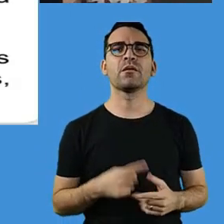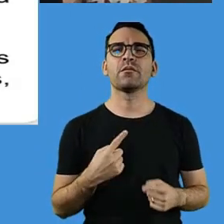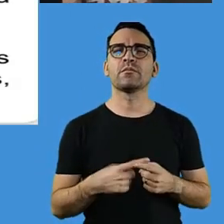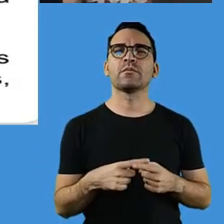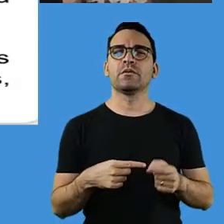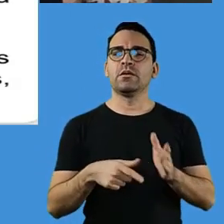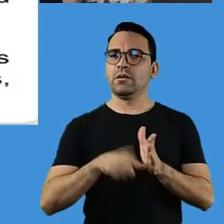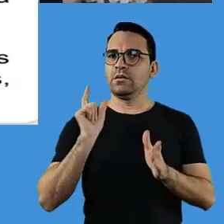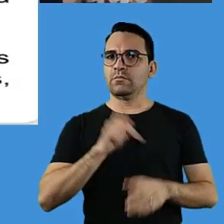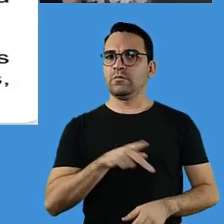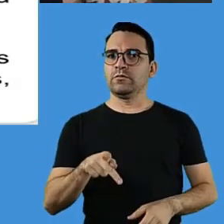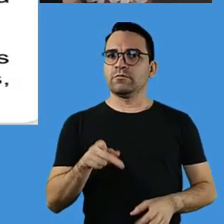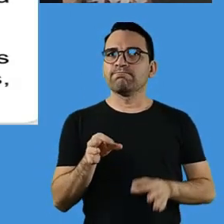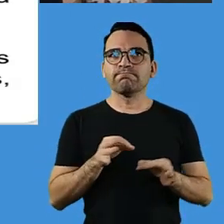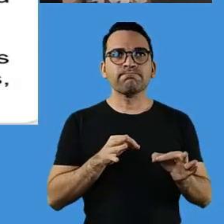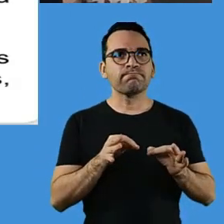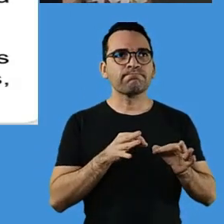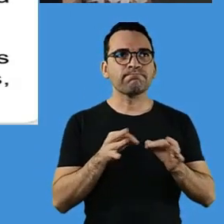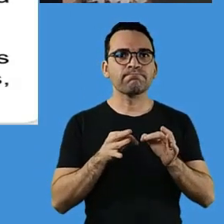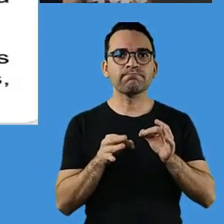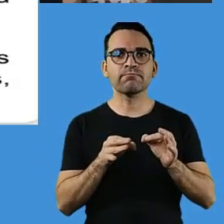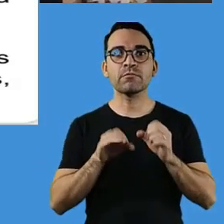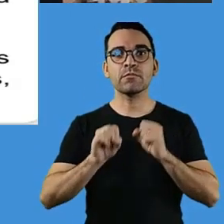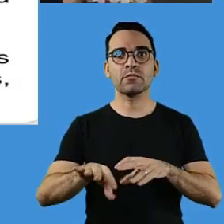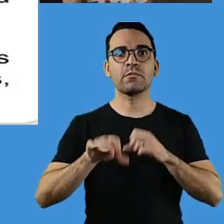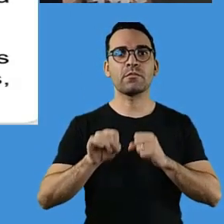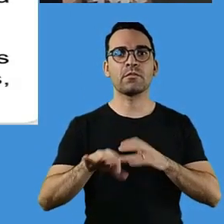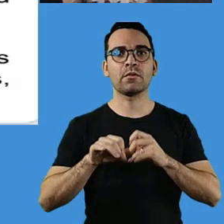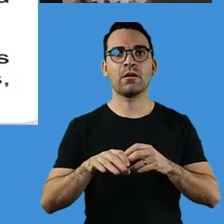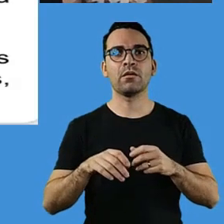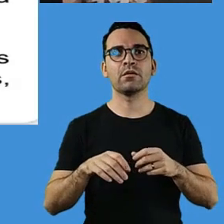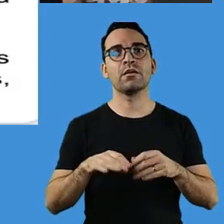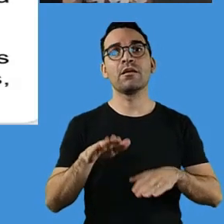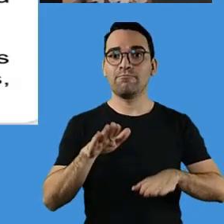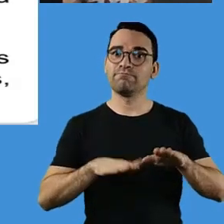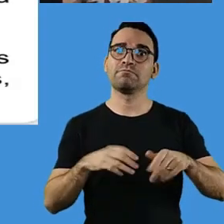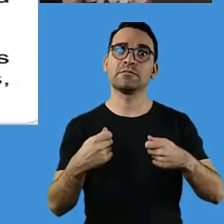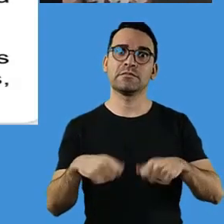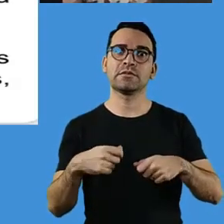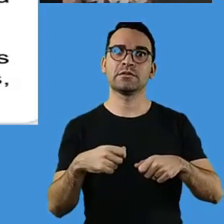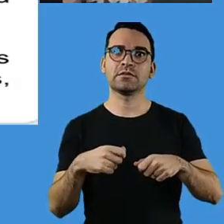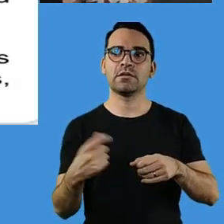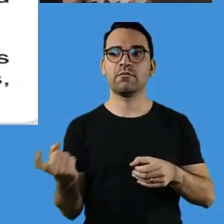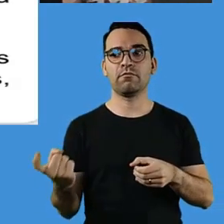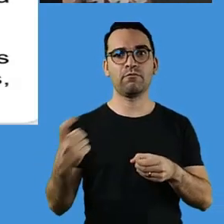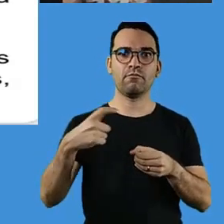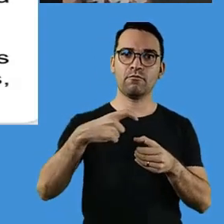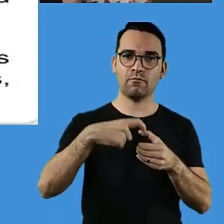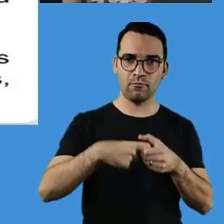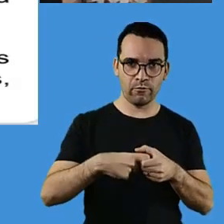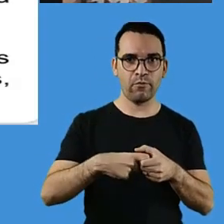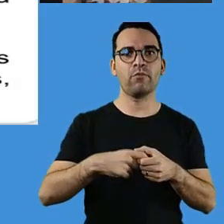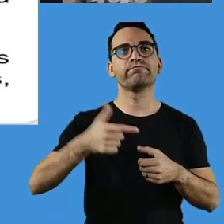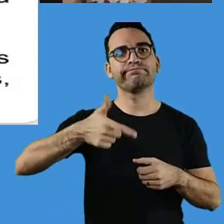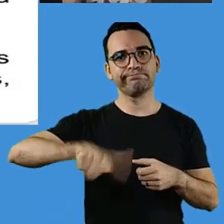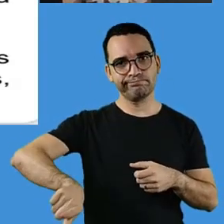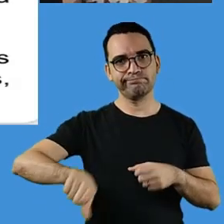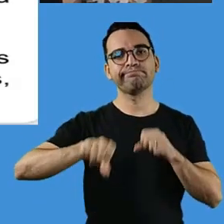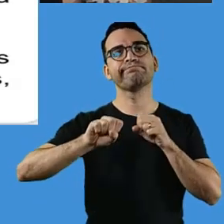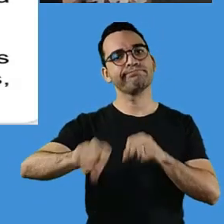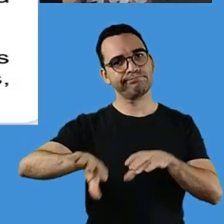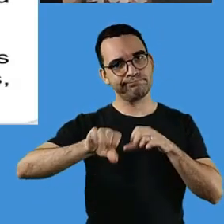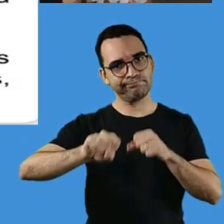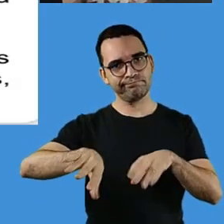quando ele planeja as aulas, ele precisa ter em mente que em algum momento ele terá que retomar, né, vai